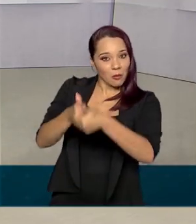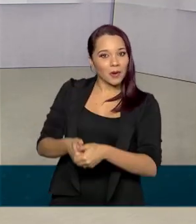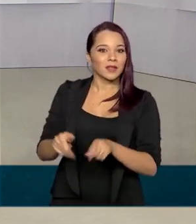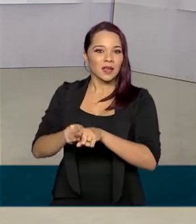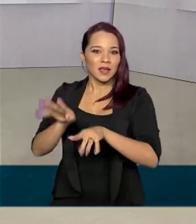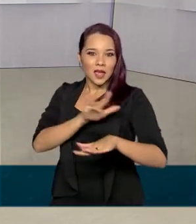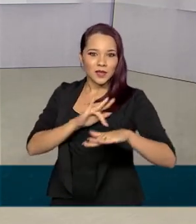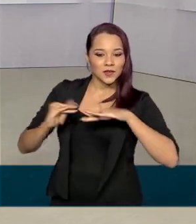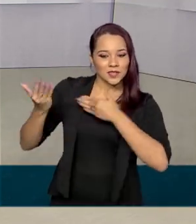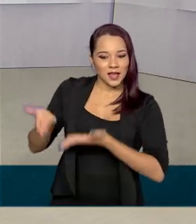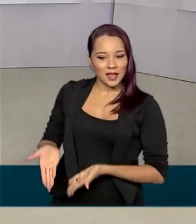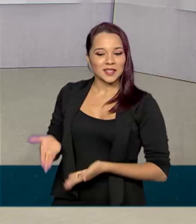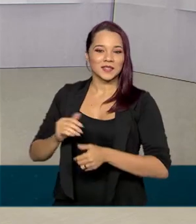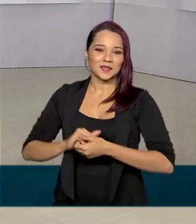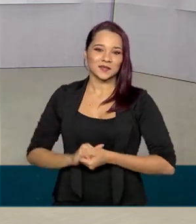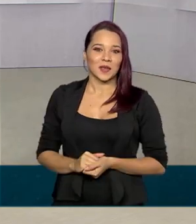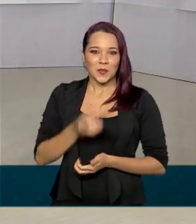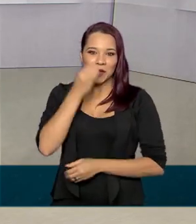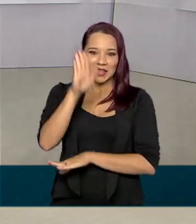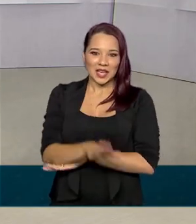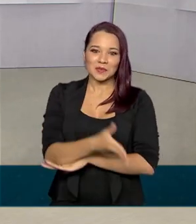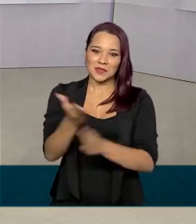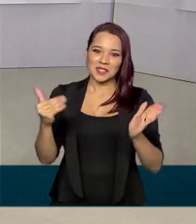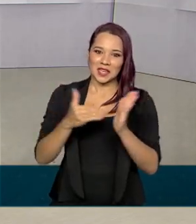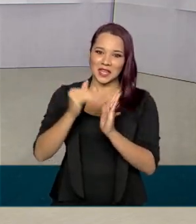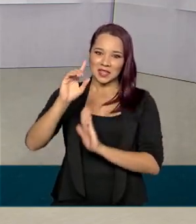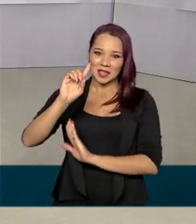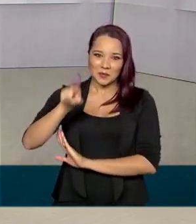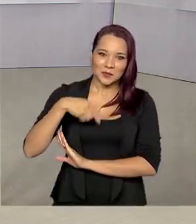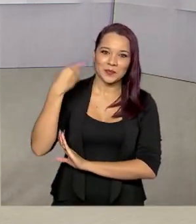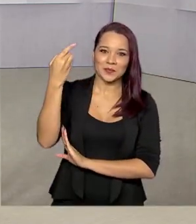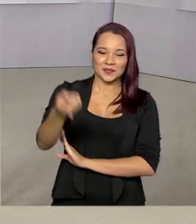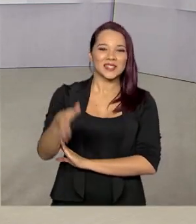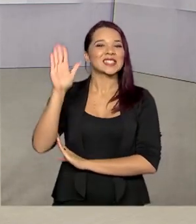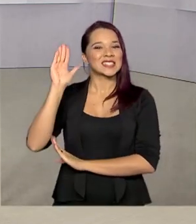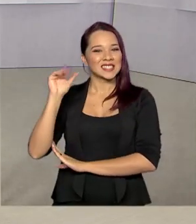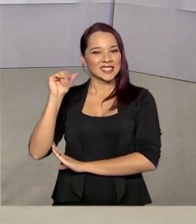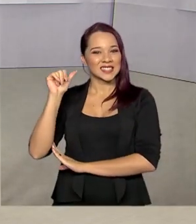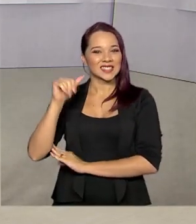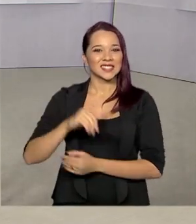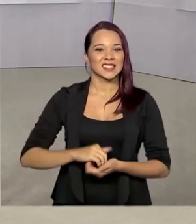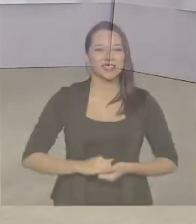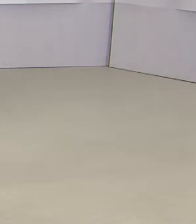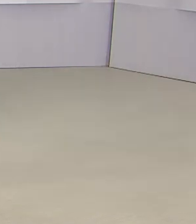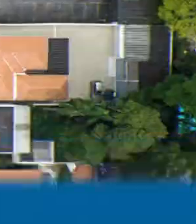seguindo as nossas redes sociais. Uma boa tarde para você. Eu volto na próxima edição. Até lá.